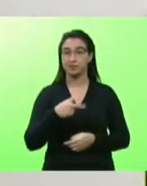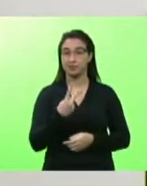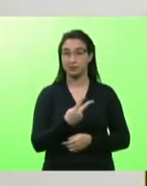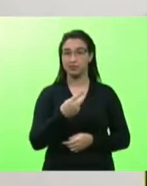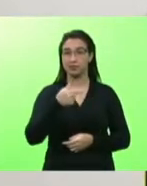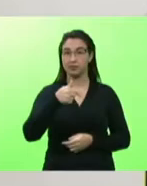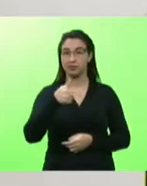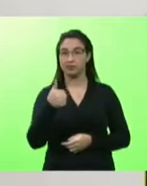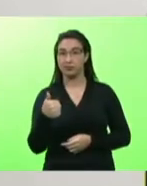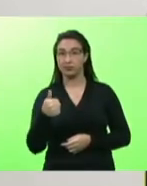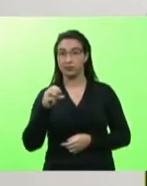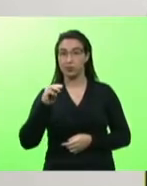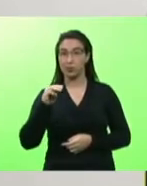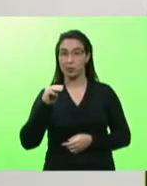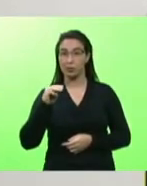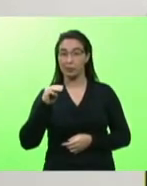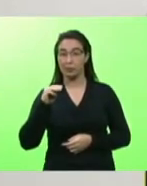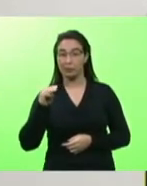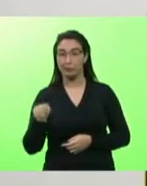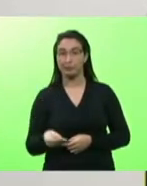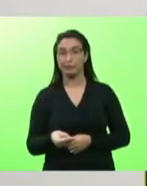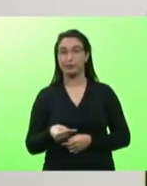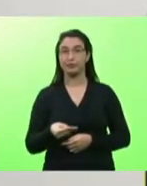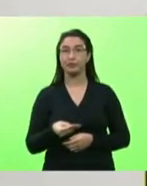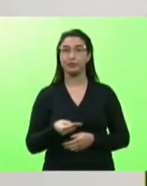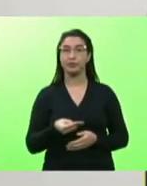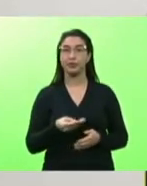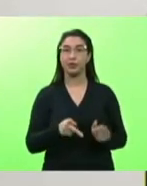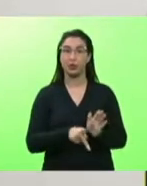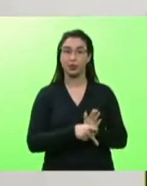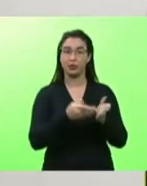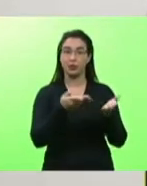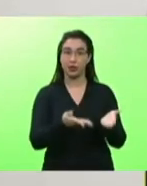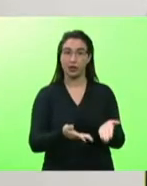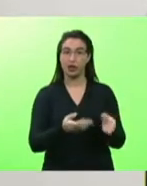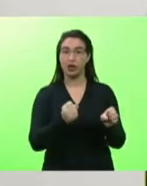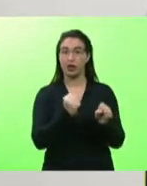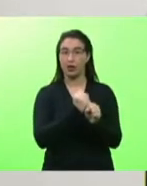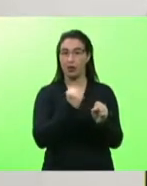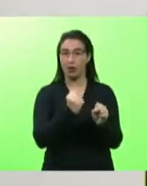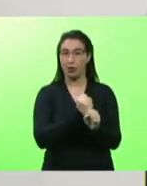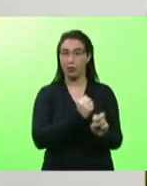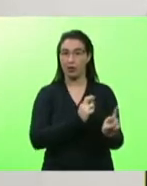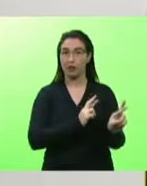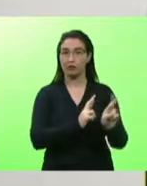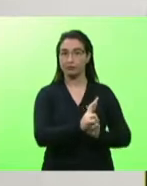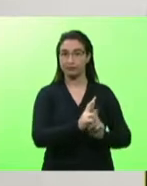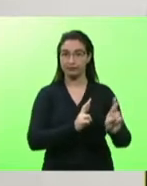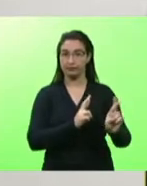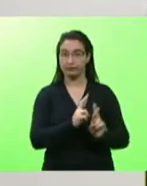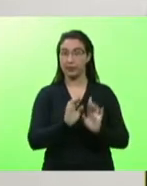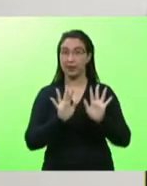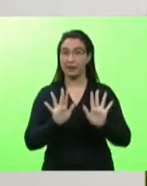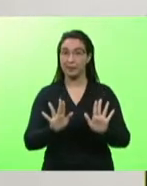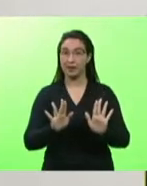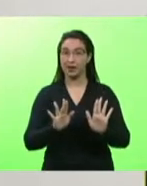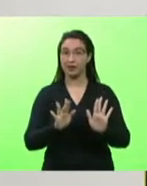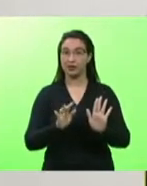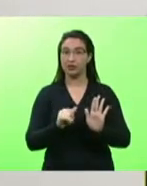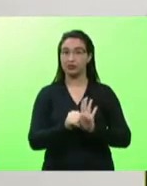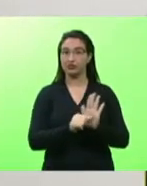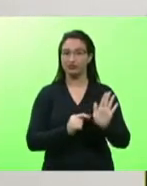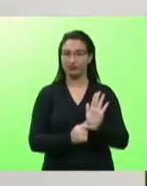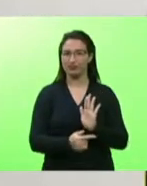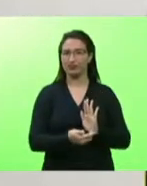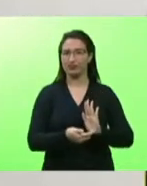milhões de reais para as obras rodoviárias. Porém, após os vetos presidenciais, o valor foi